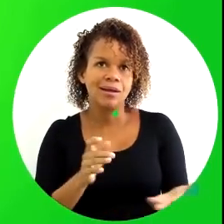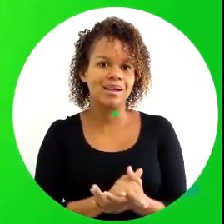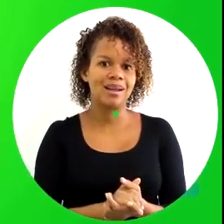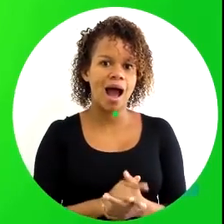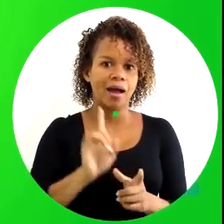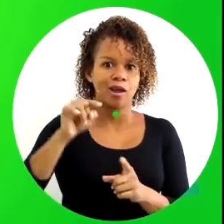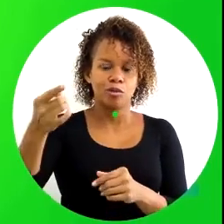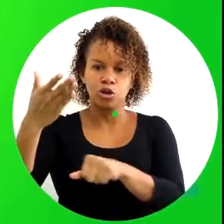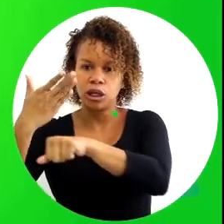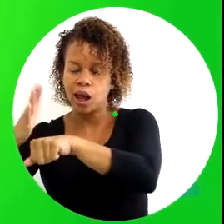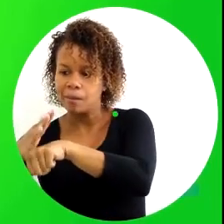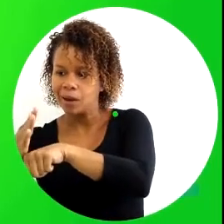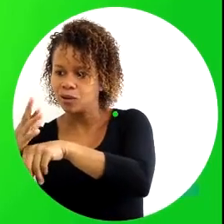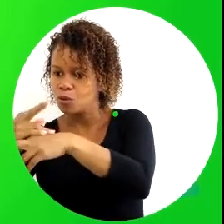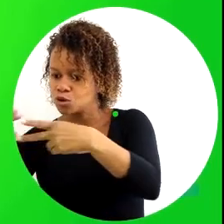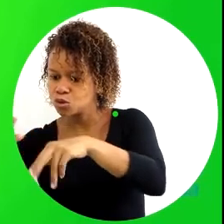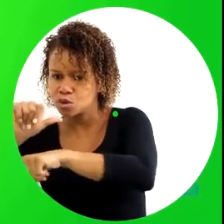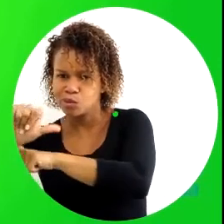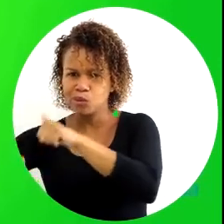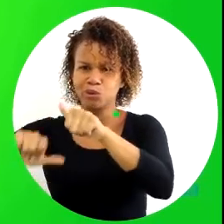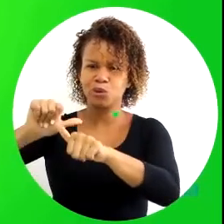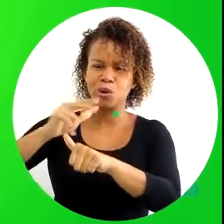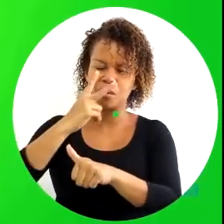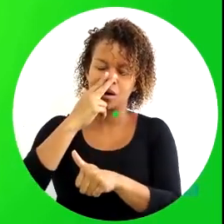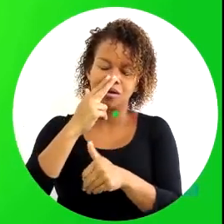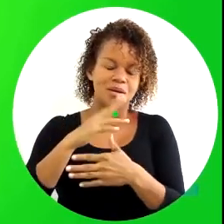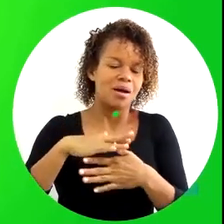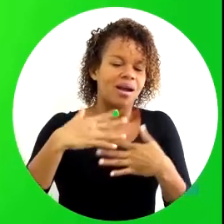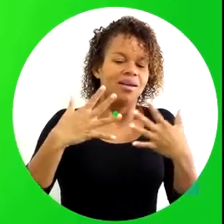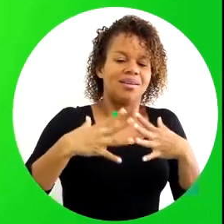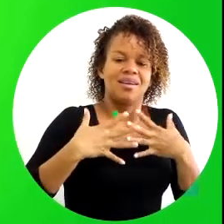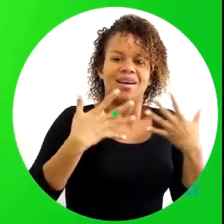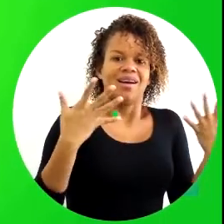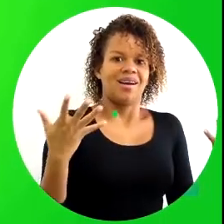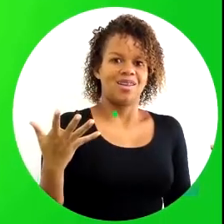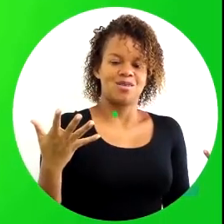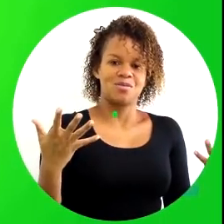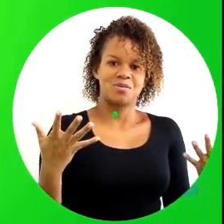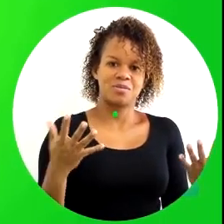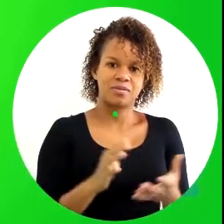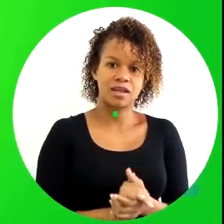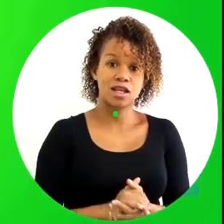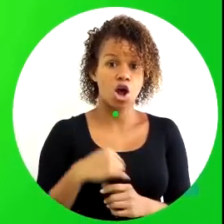tinham um clima e aí depois do treinamento isso mudou? Ele é mais amável, mais afável?